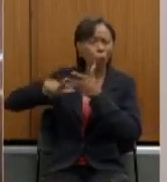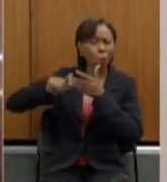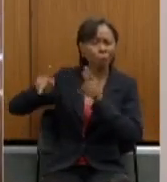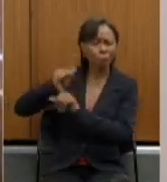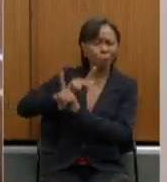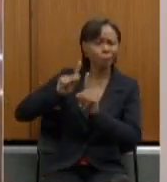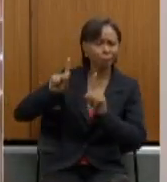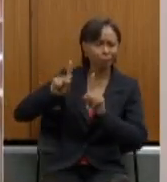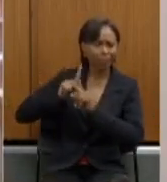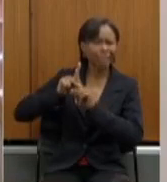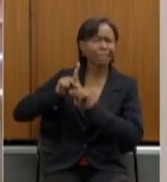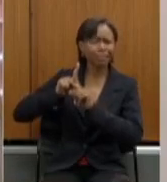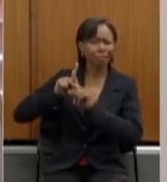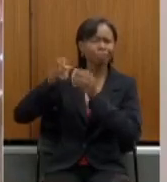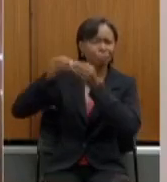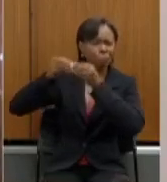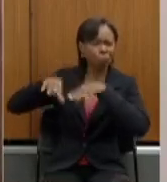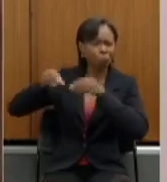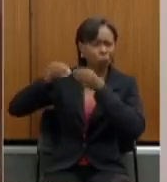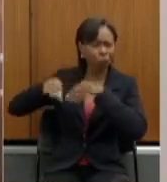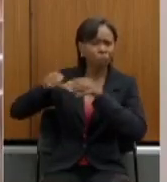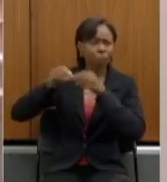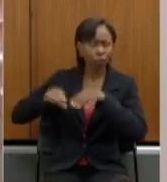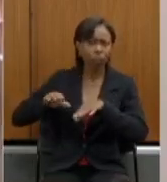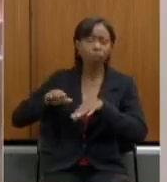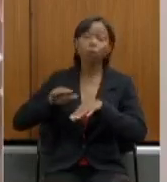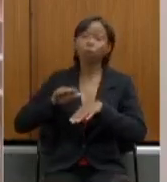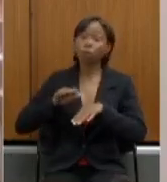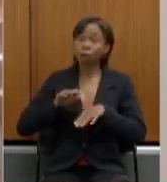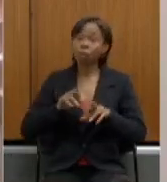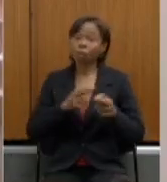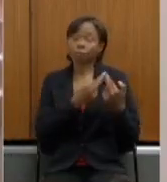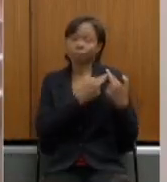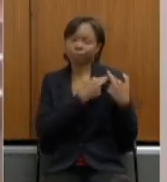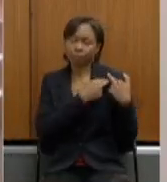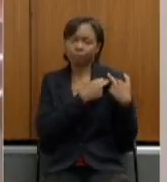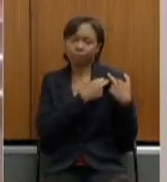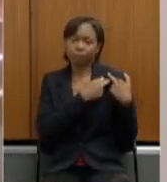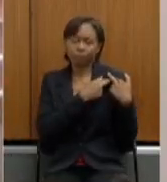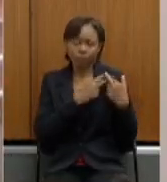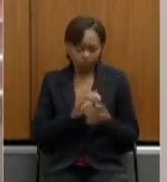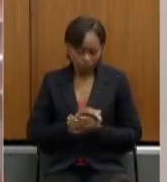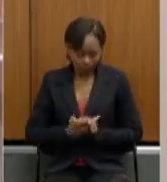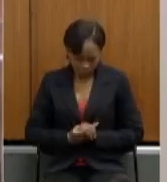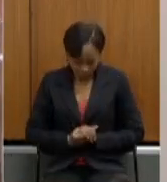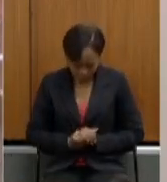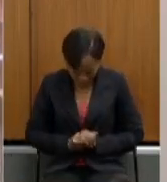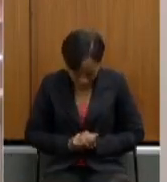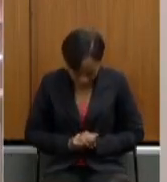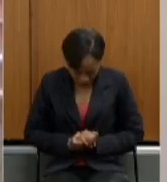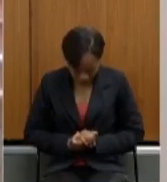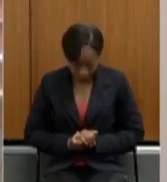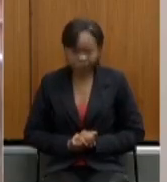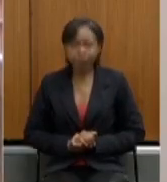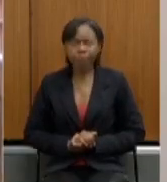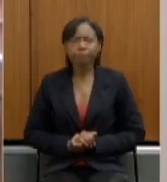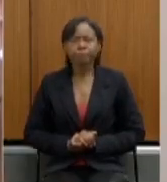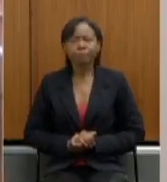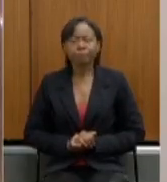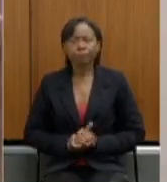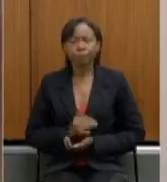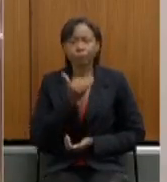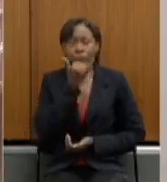estados o papel dos deputados todos estaduais e federais na fiscalização mas também na ajuda